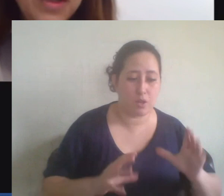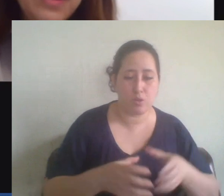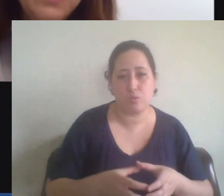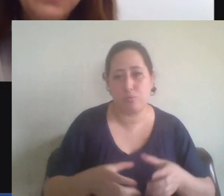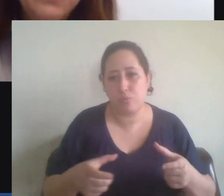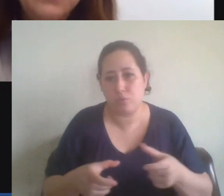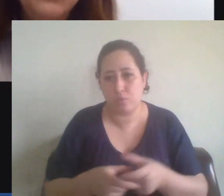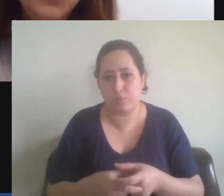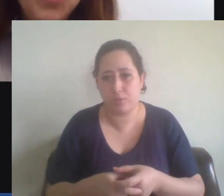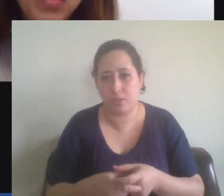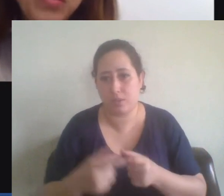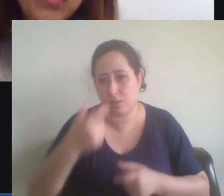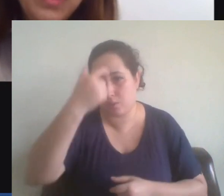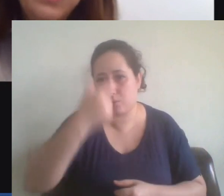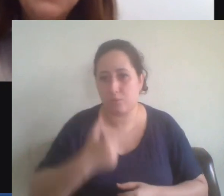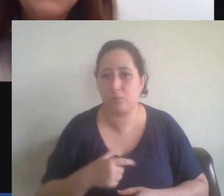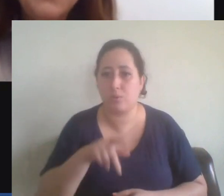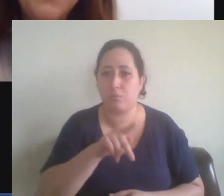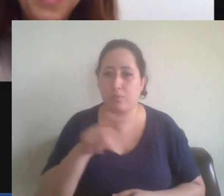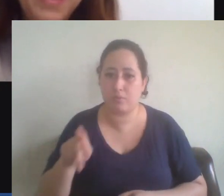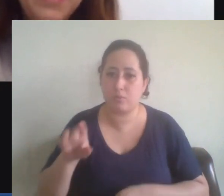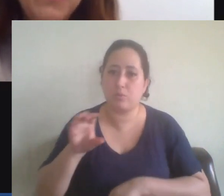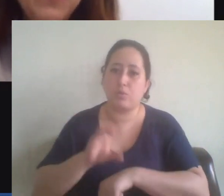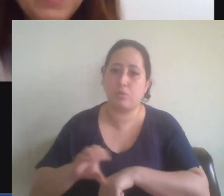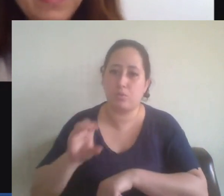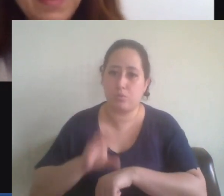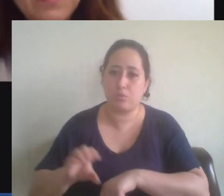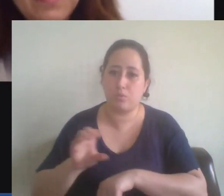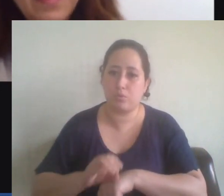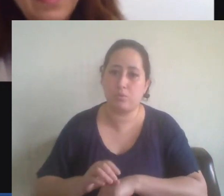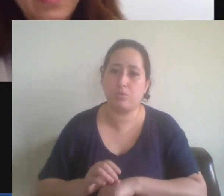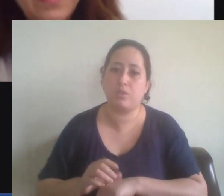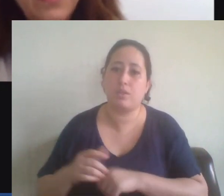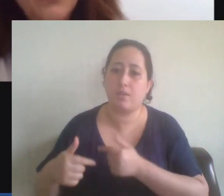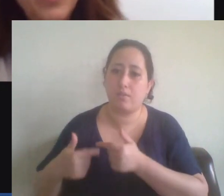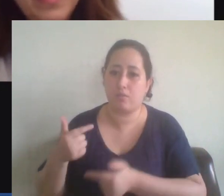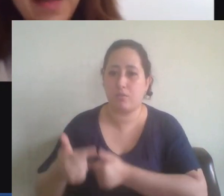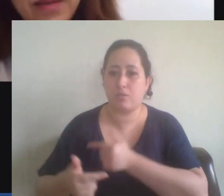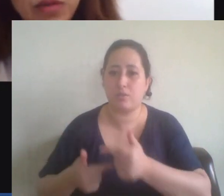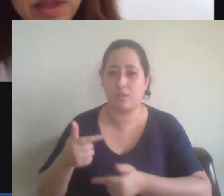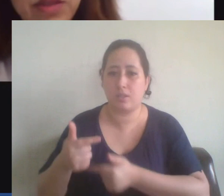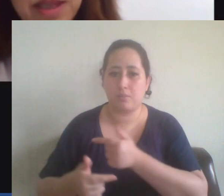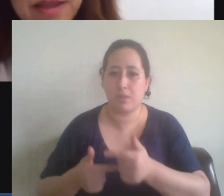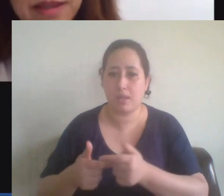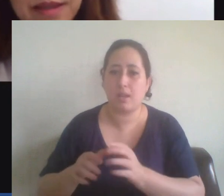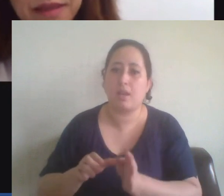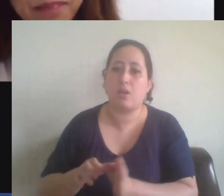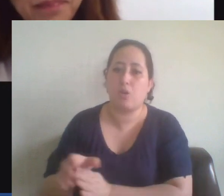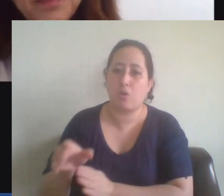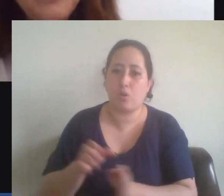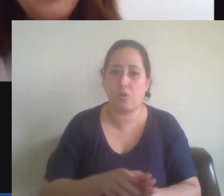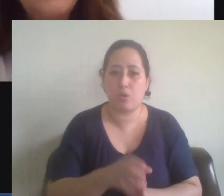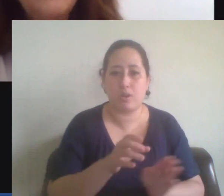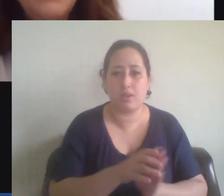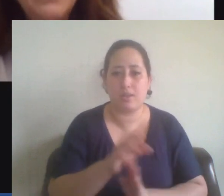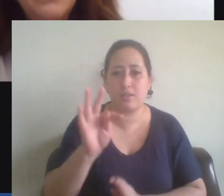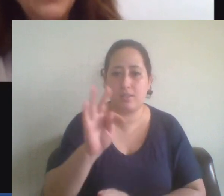professora do curso, trabalharei com vocês como orientadora de TCC.